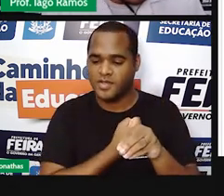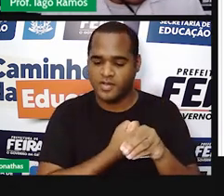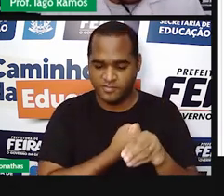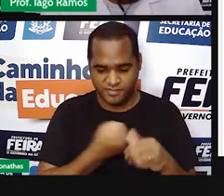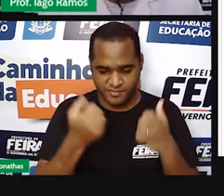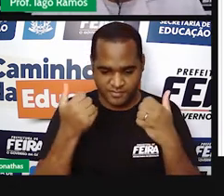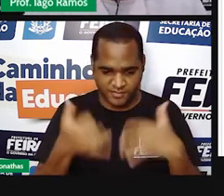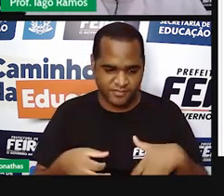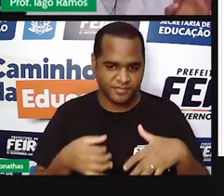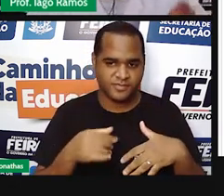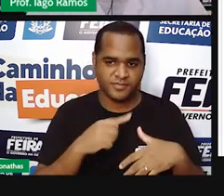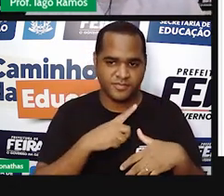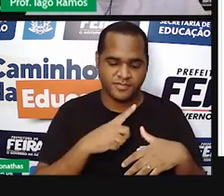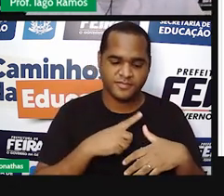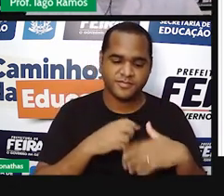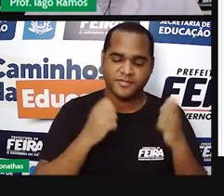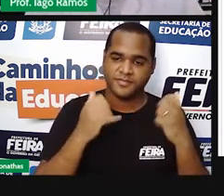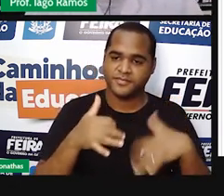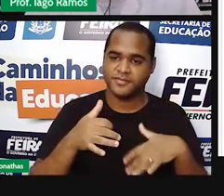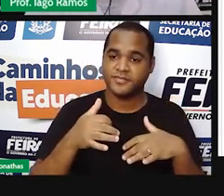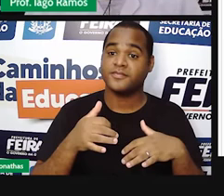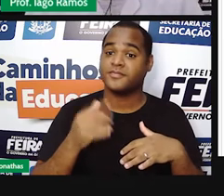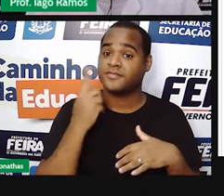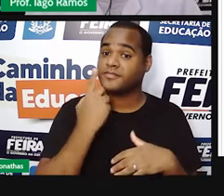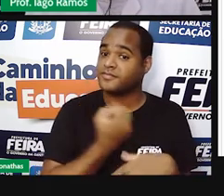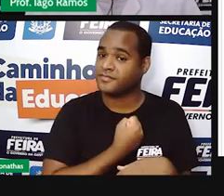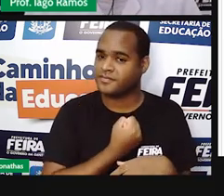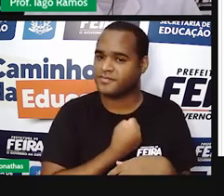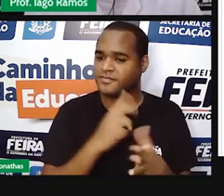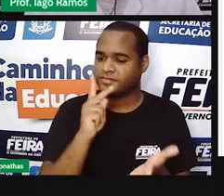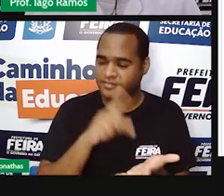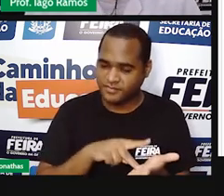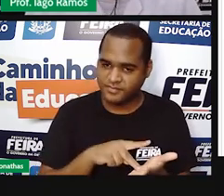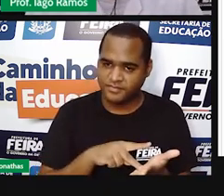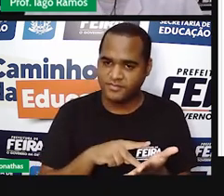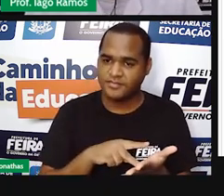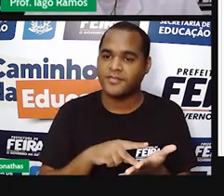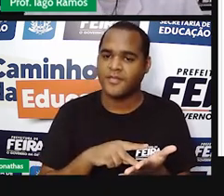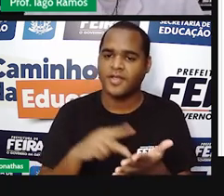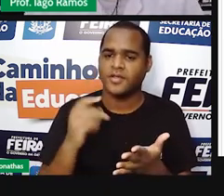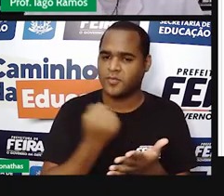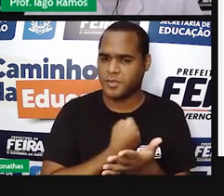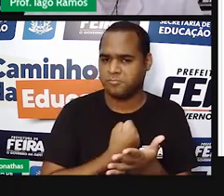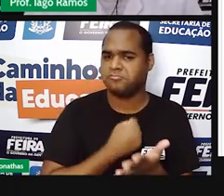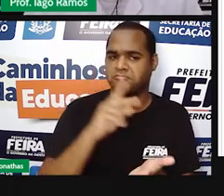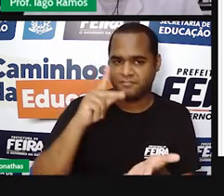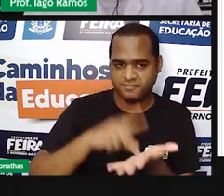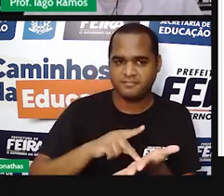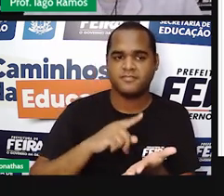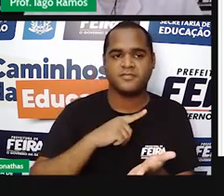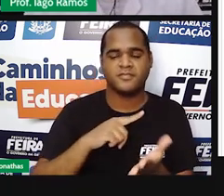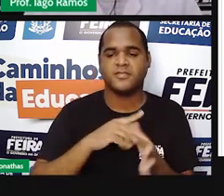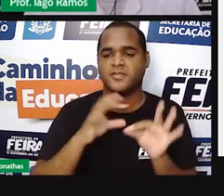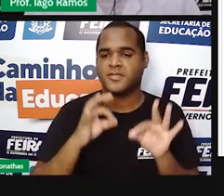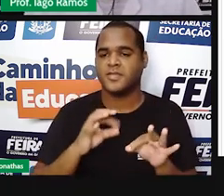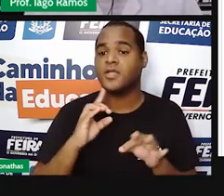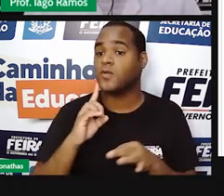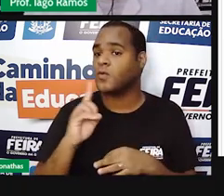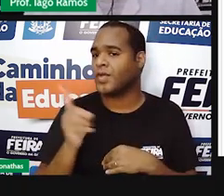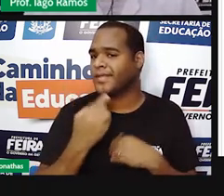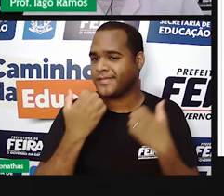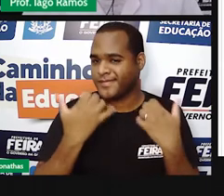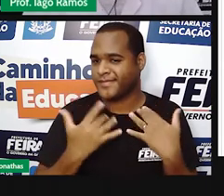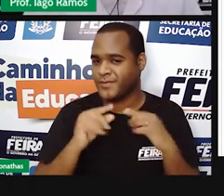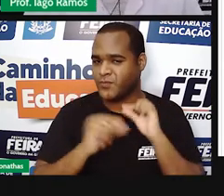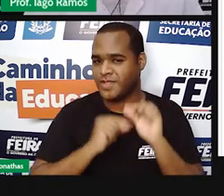são números reais, tá? E vamos até fazer o seguinte,